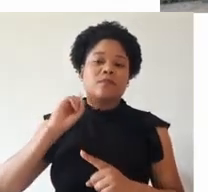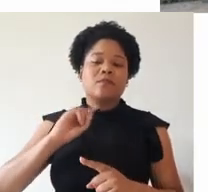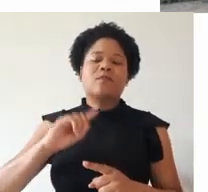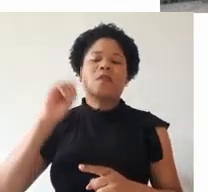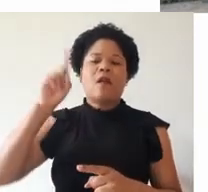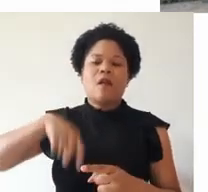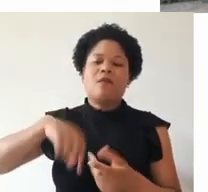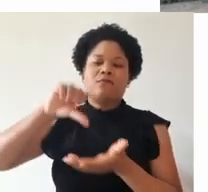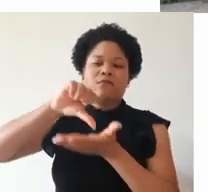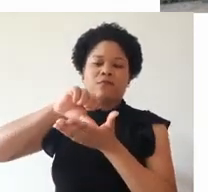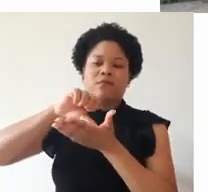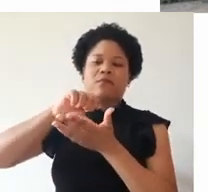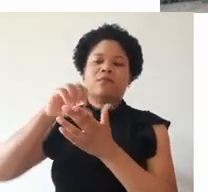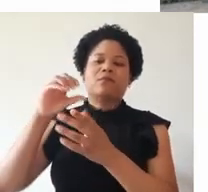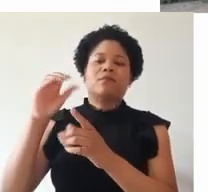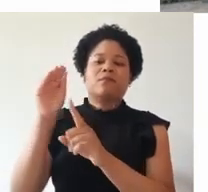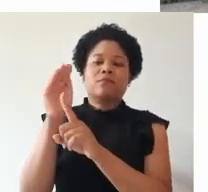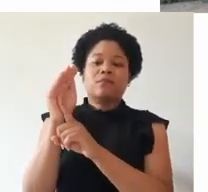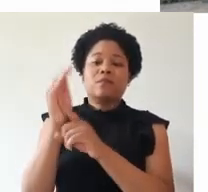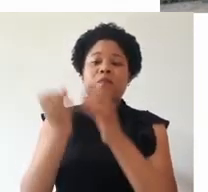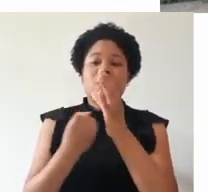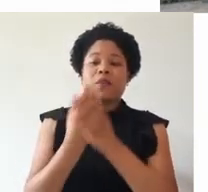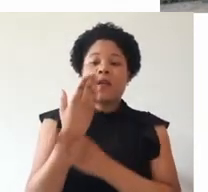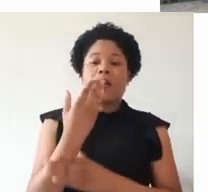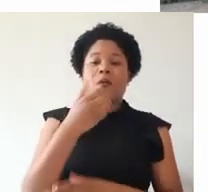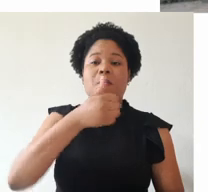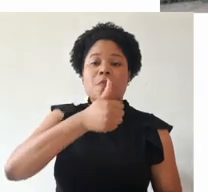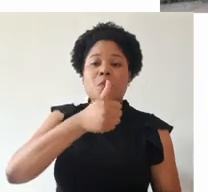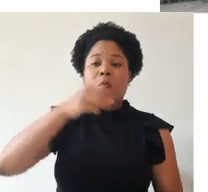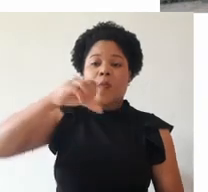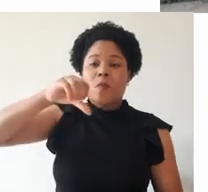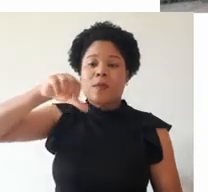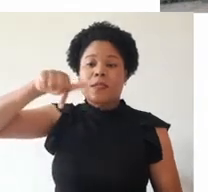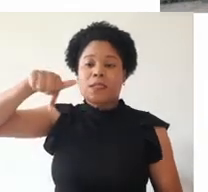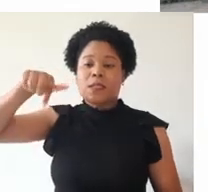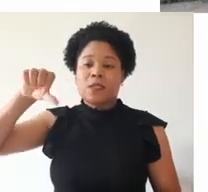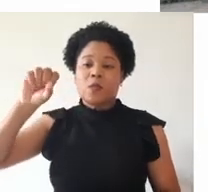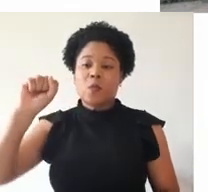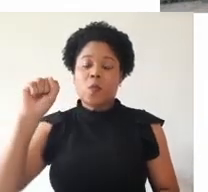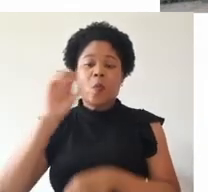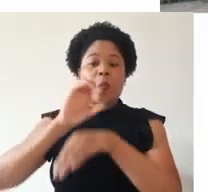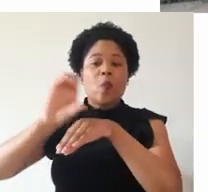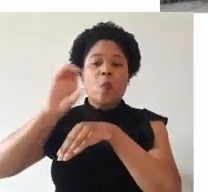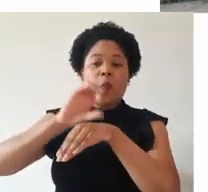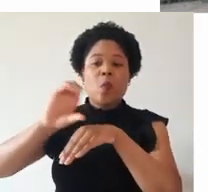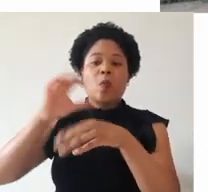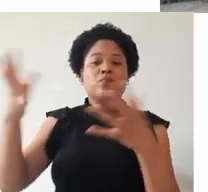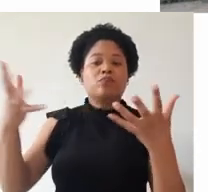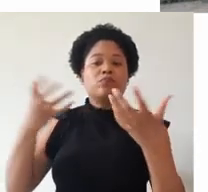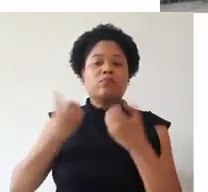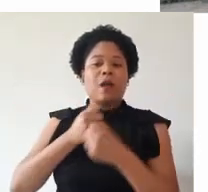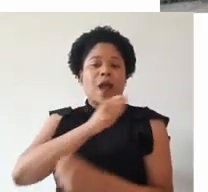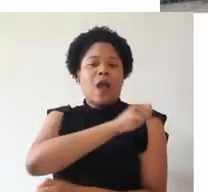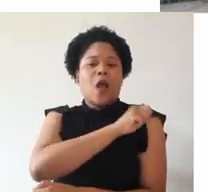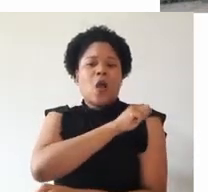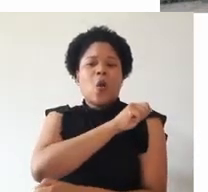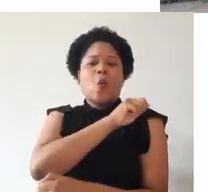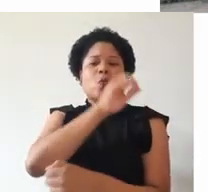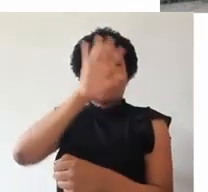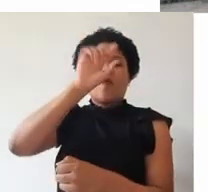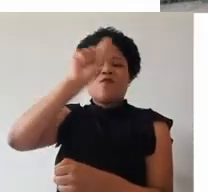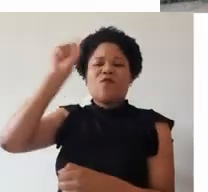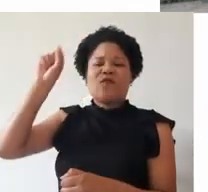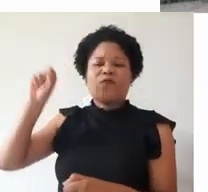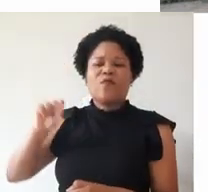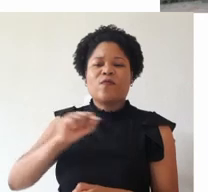Campo São João Evangelista, criado em 1978. O curso recebe estudantes de várias